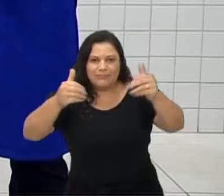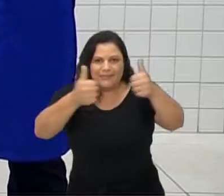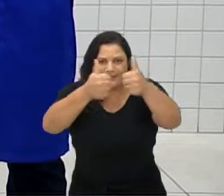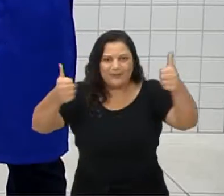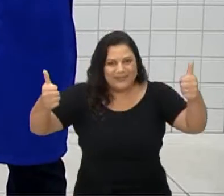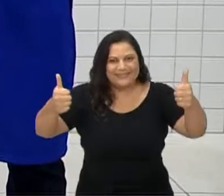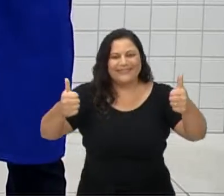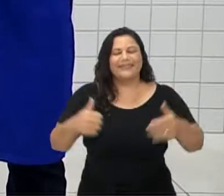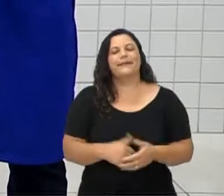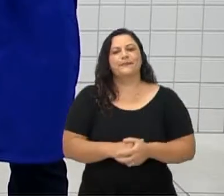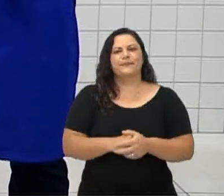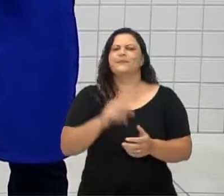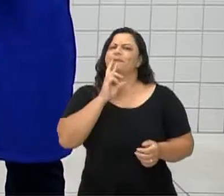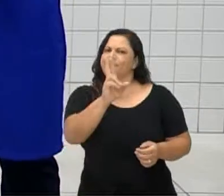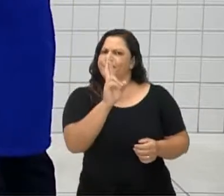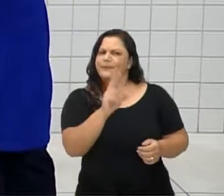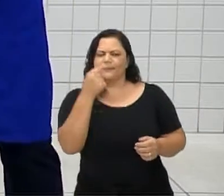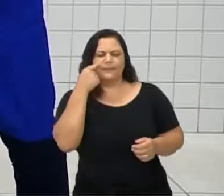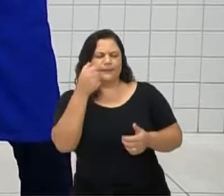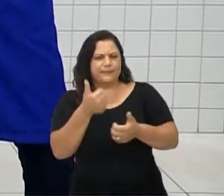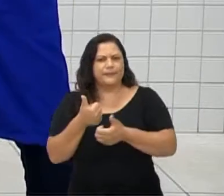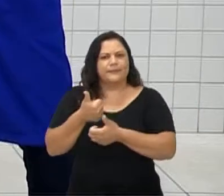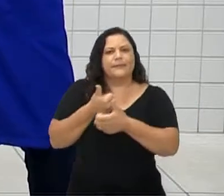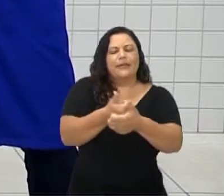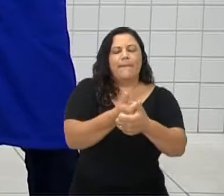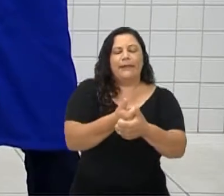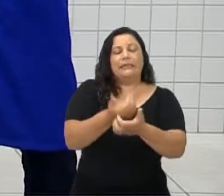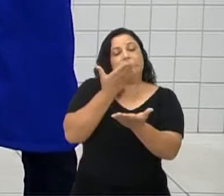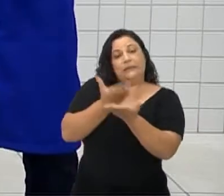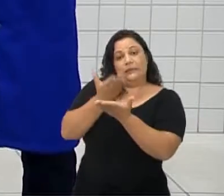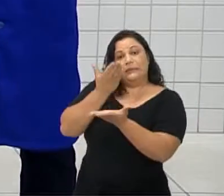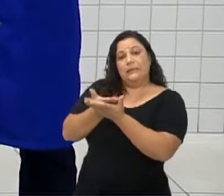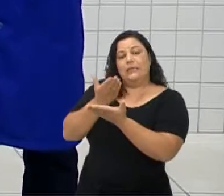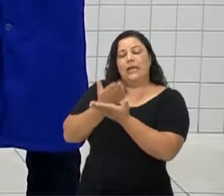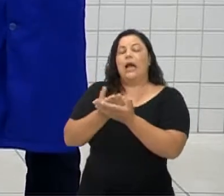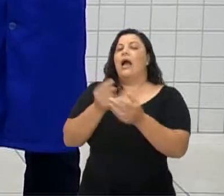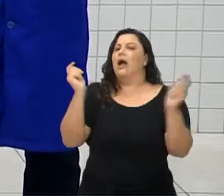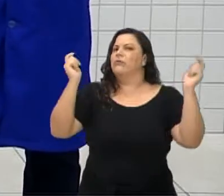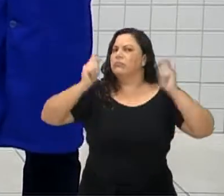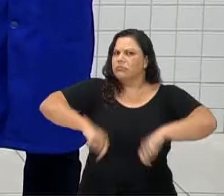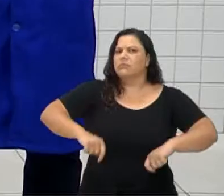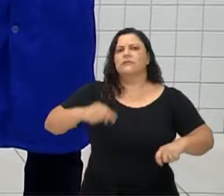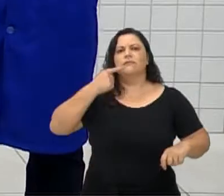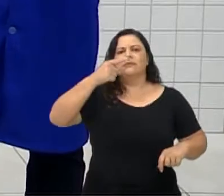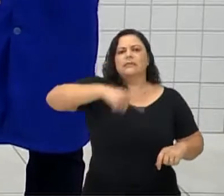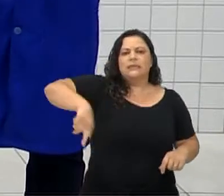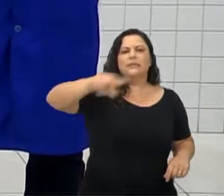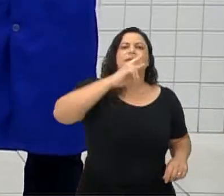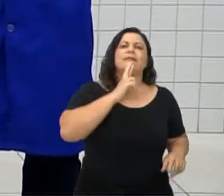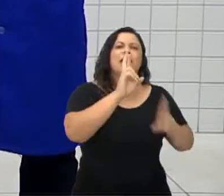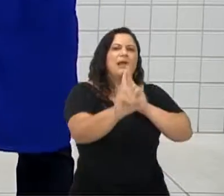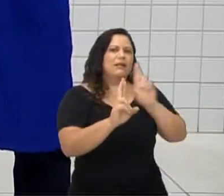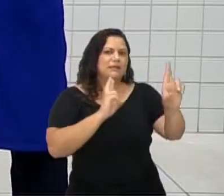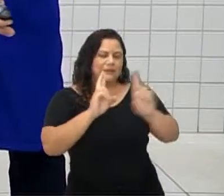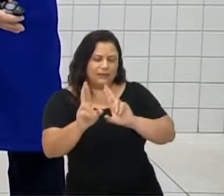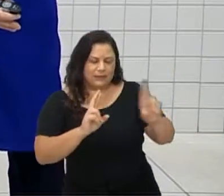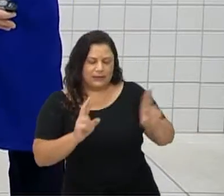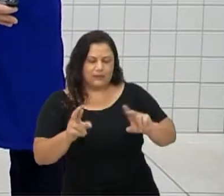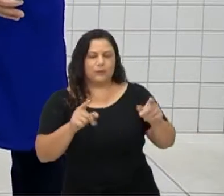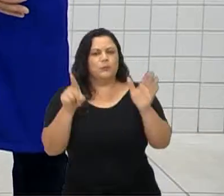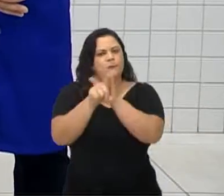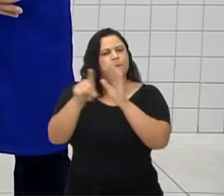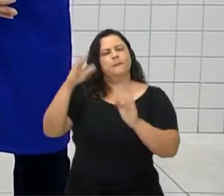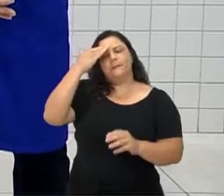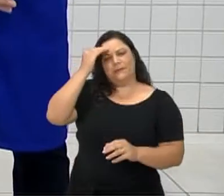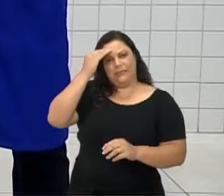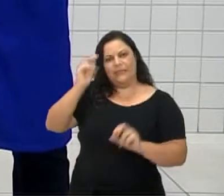vocês estão acompanhando a nossa aula. Se vocês estão fazendo aqui, respondendo o nosso quiz, entendendo